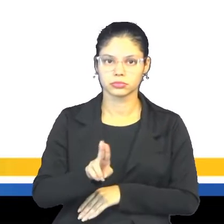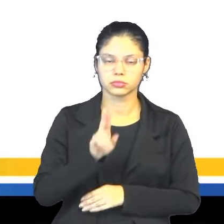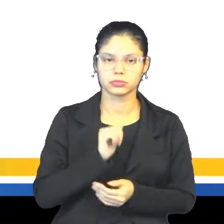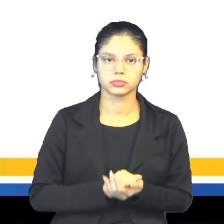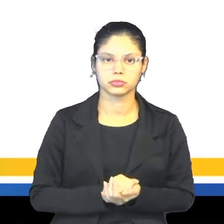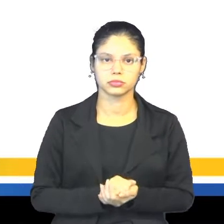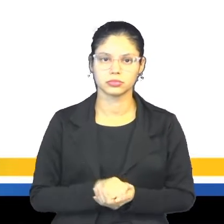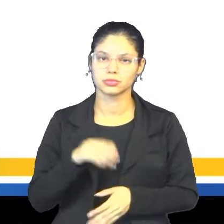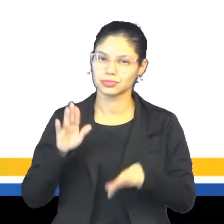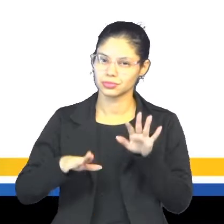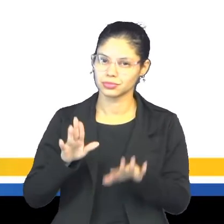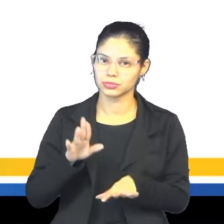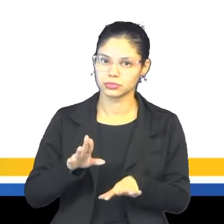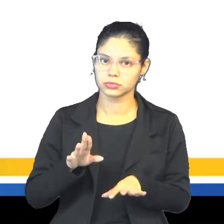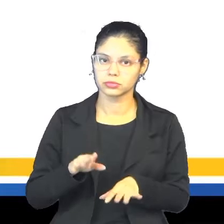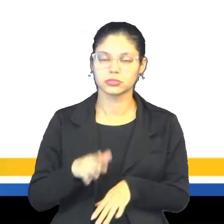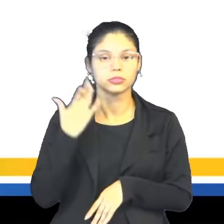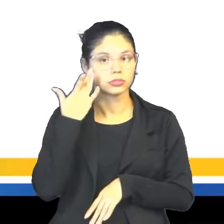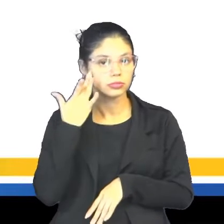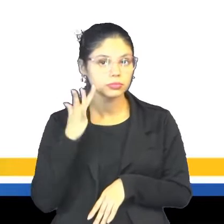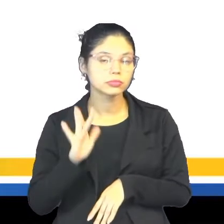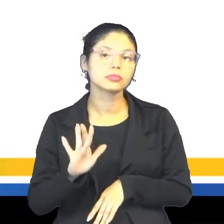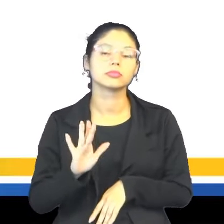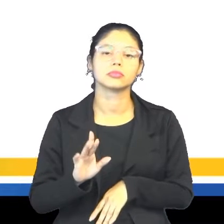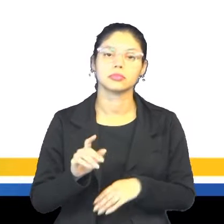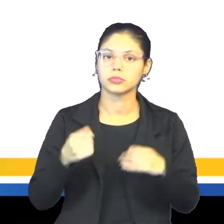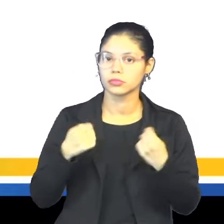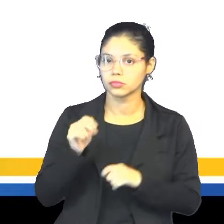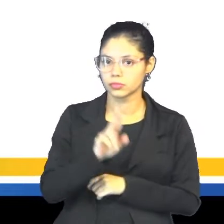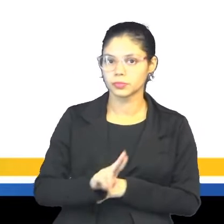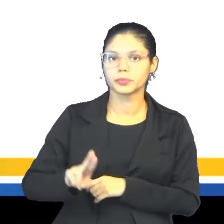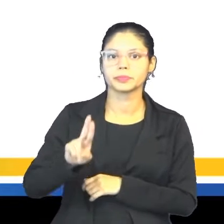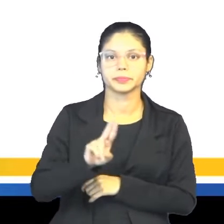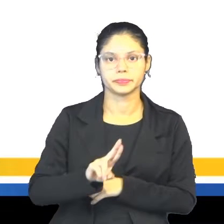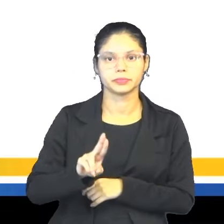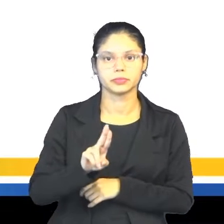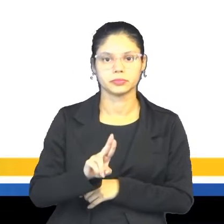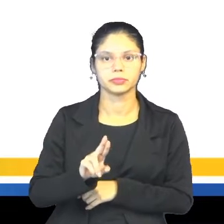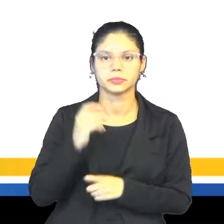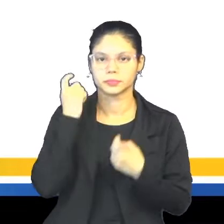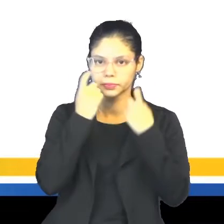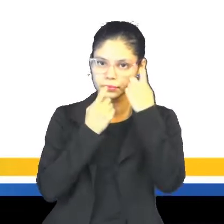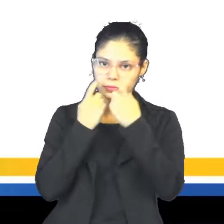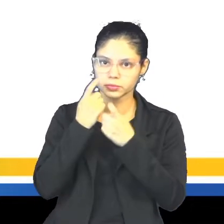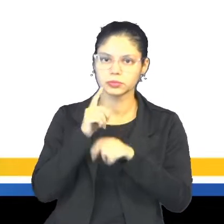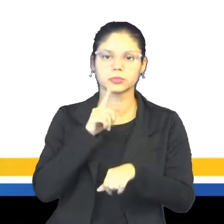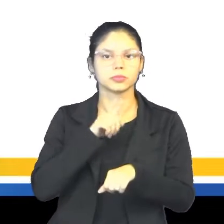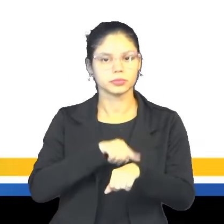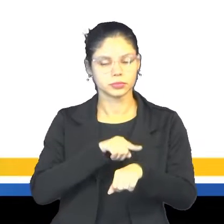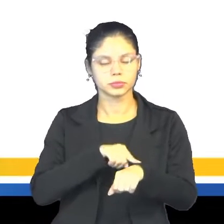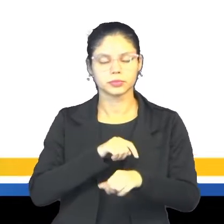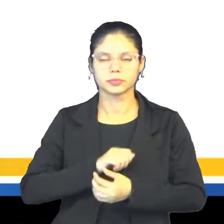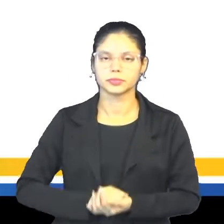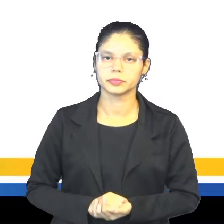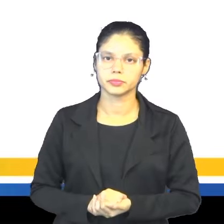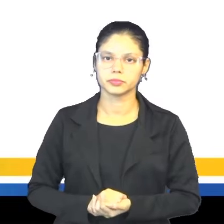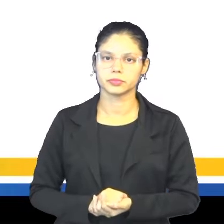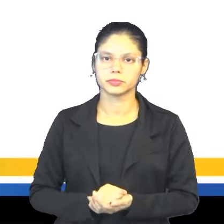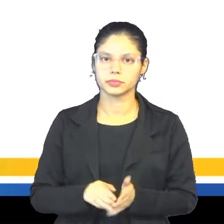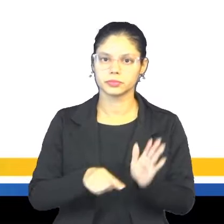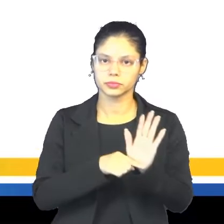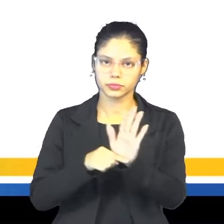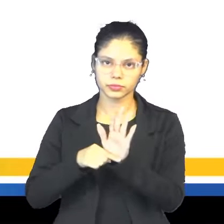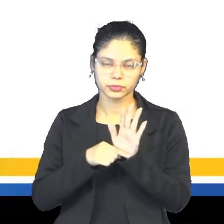mas nem sempre nós nos damos conta de que nós estamos utilizando essas expressões de tempo. Estou me